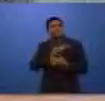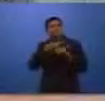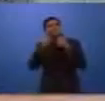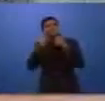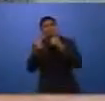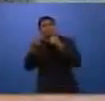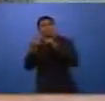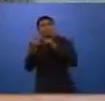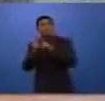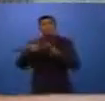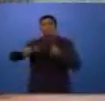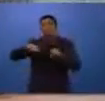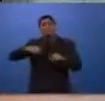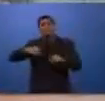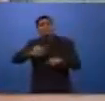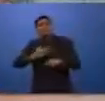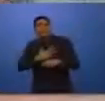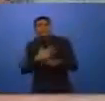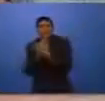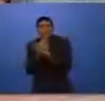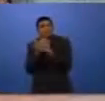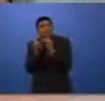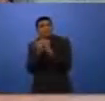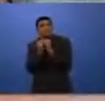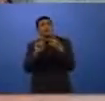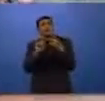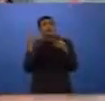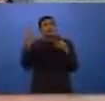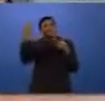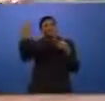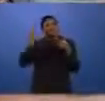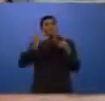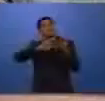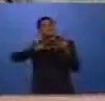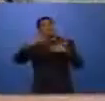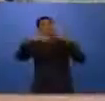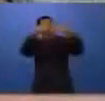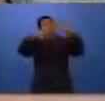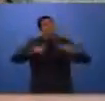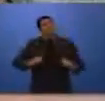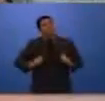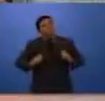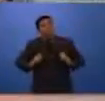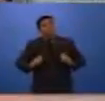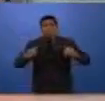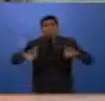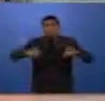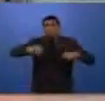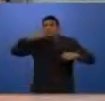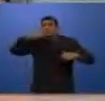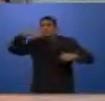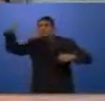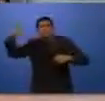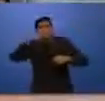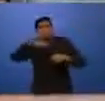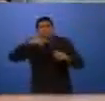tem ao seu lado, ele tem as aspirações de fazer estudar na faculdade, enfim, no longo da sua vida. Então ele tem que